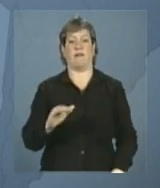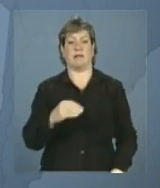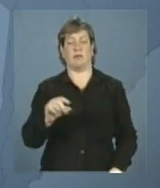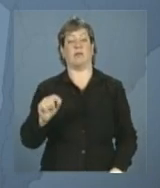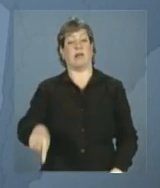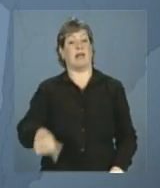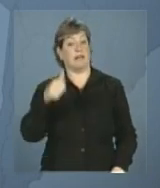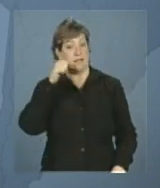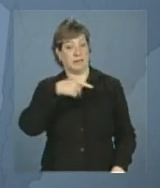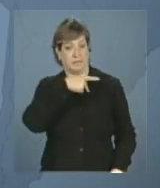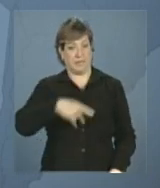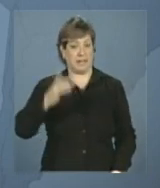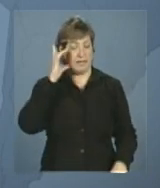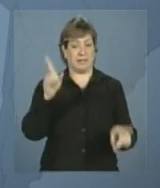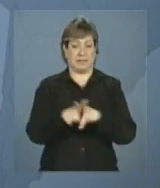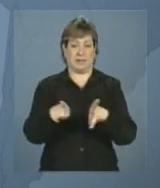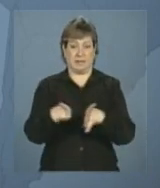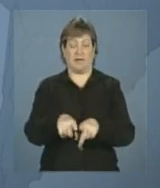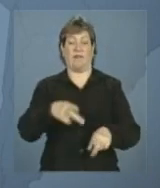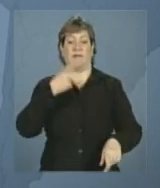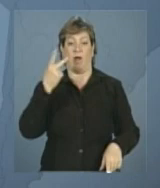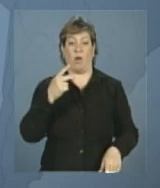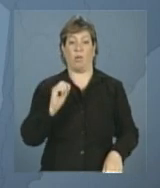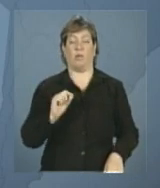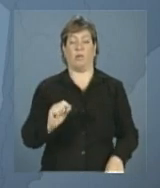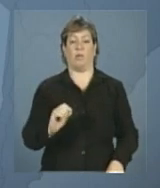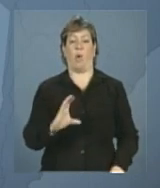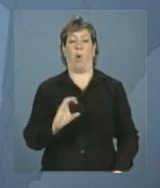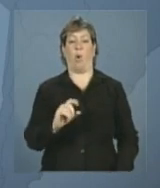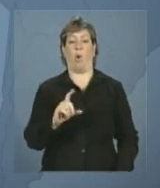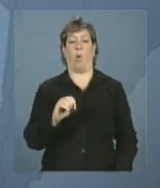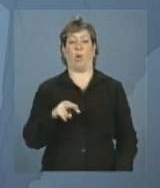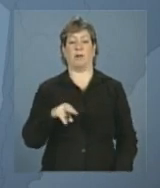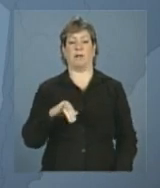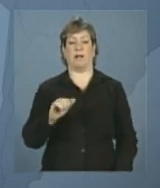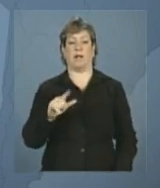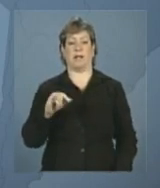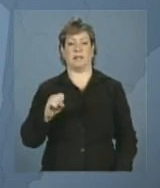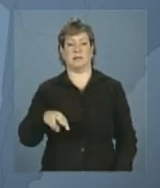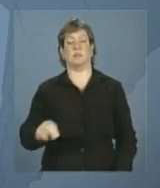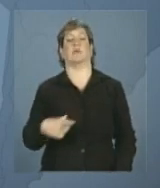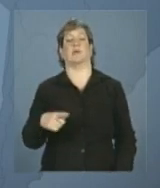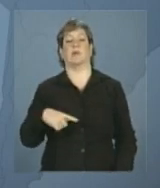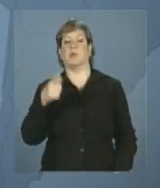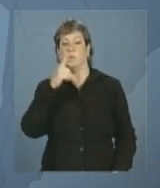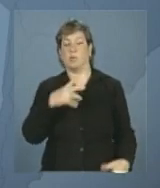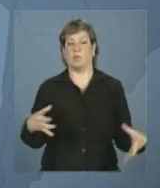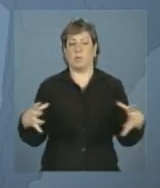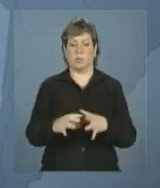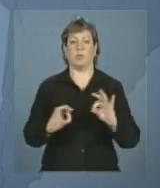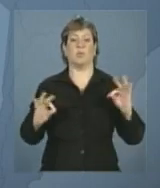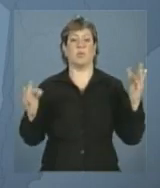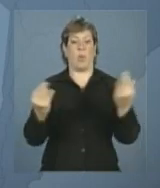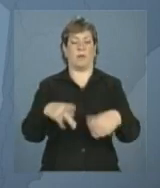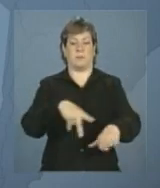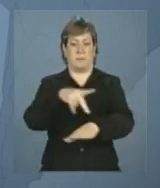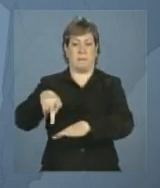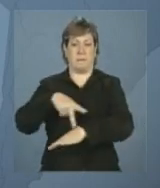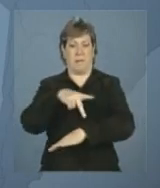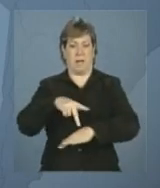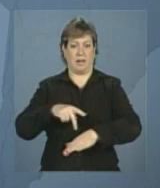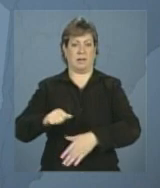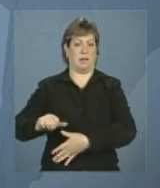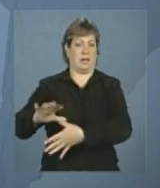Ela falou sobre a questão do colonialismo que atingiu todos os países da América,